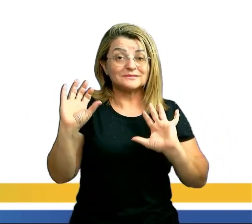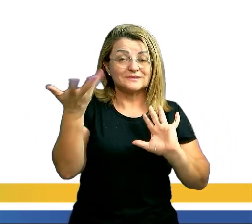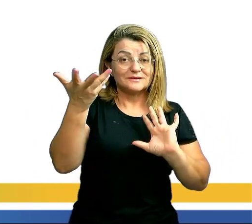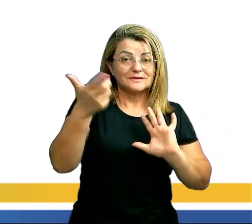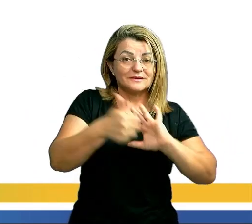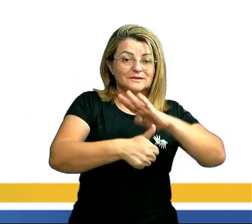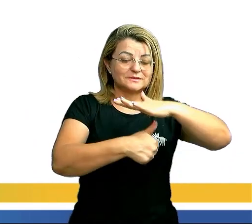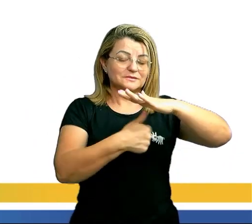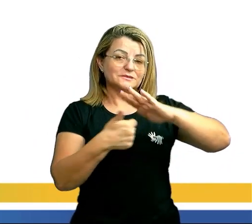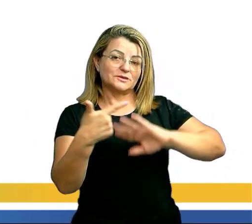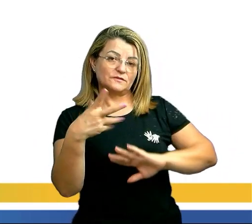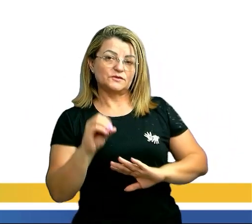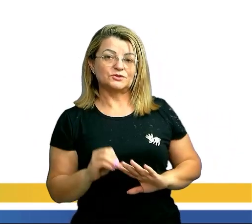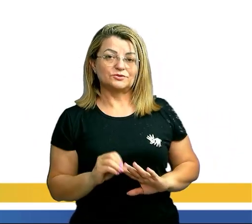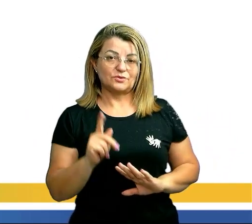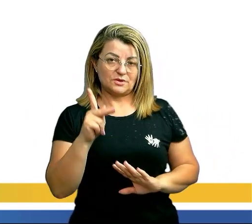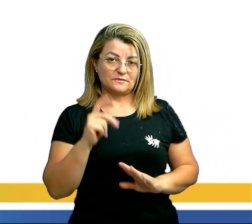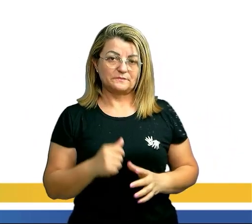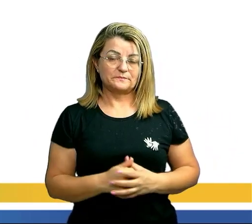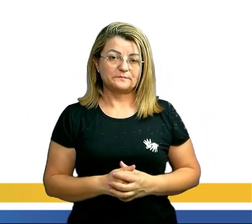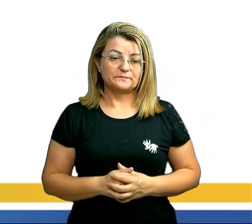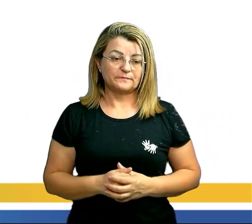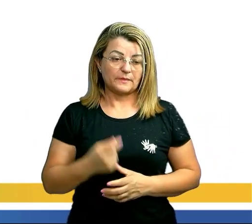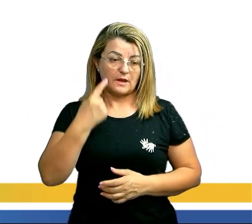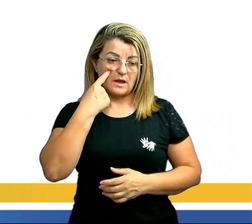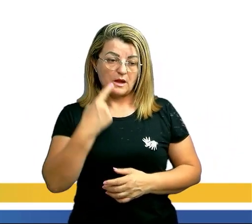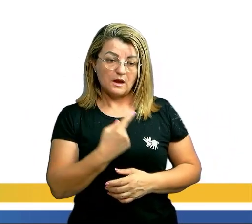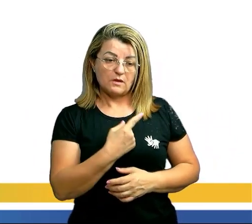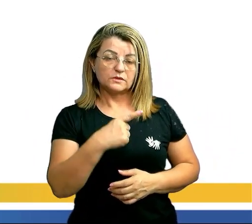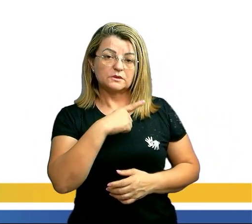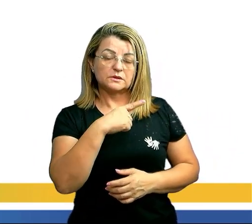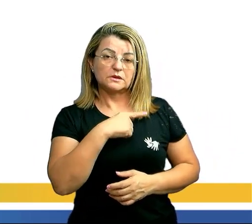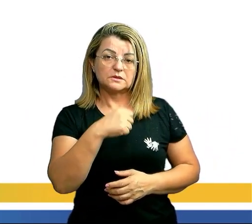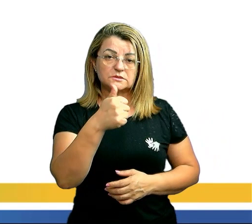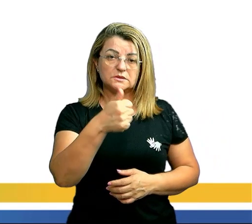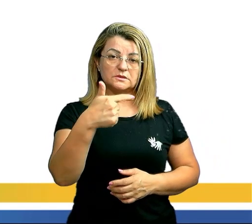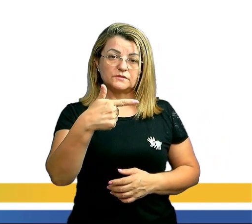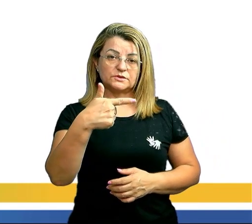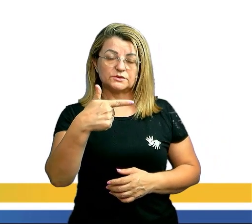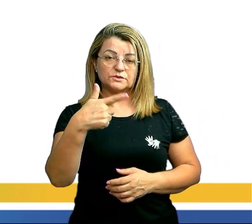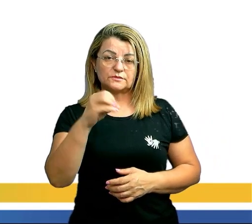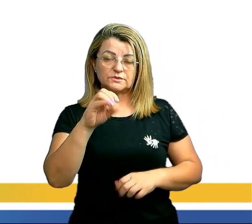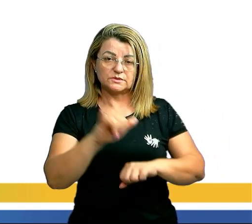cento e vinte. Ok? Eu vou ter cento e vinte maneiras ao todo.